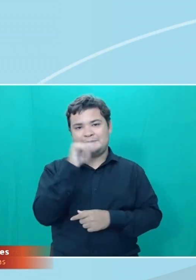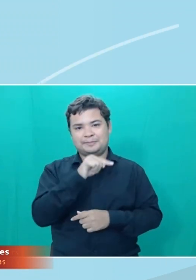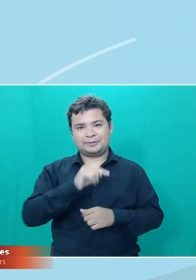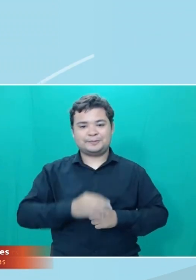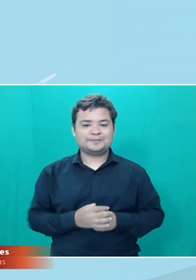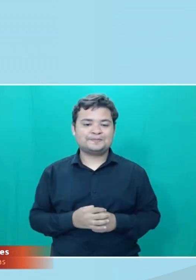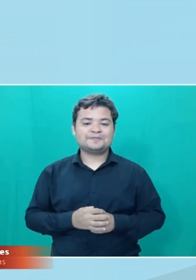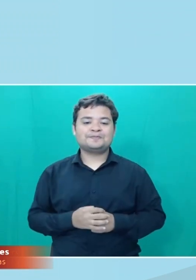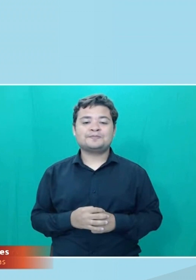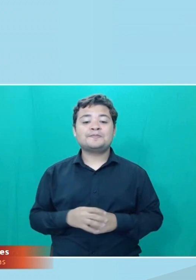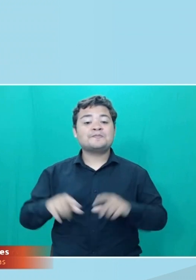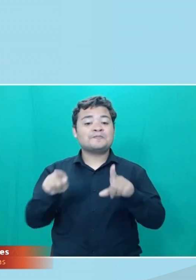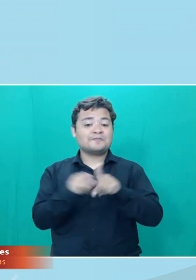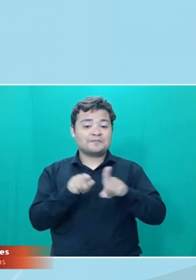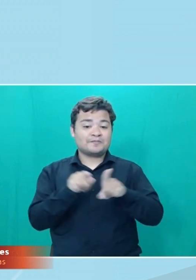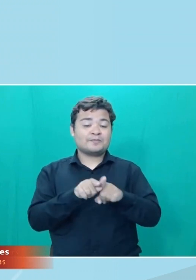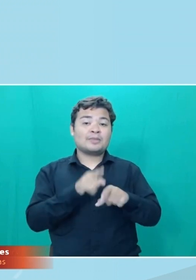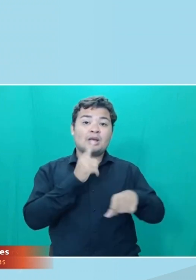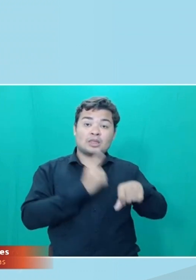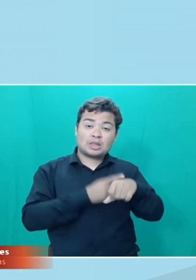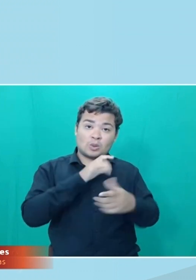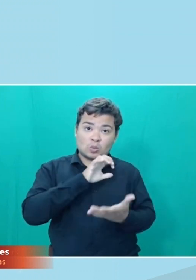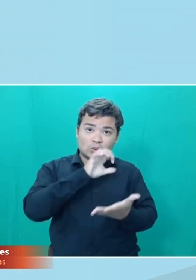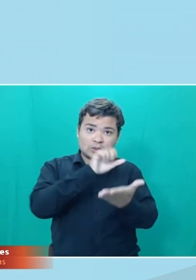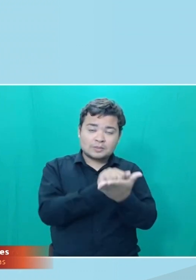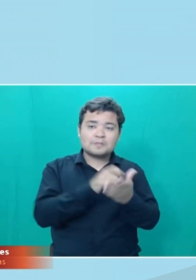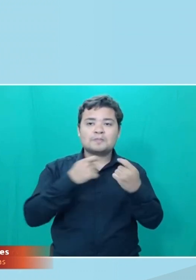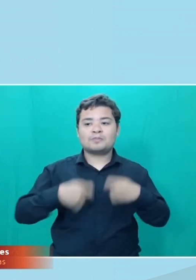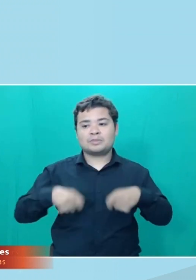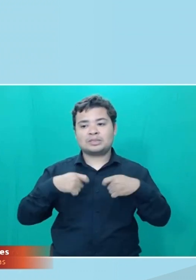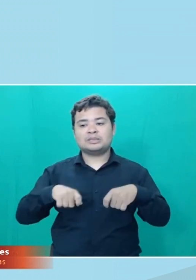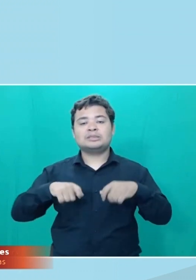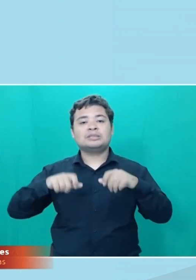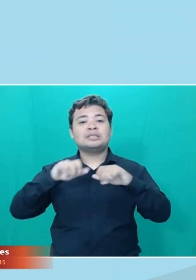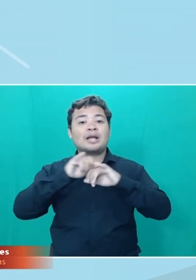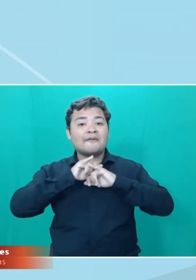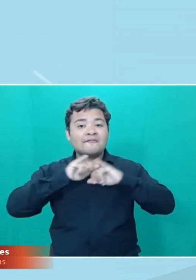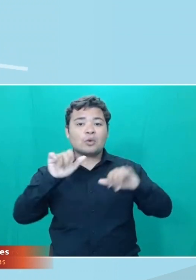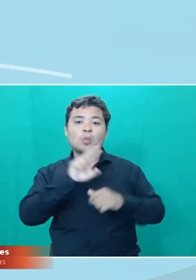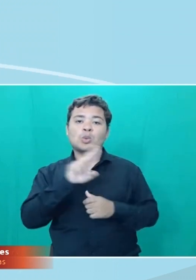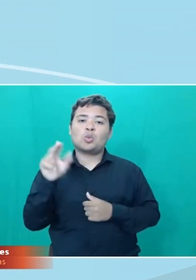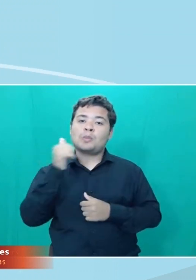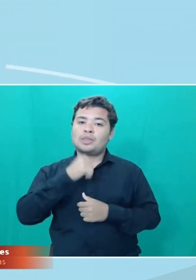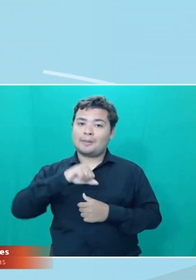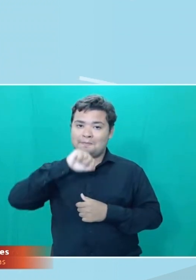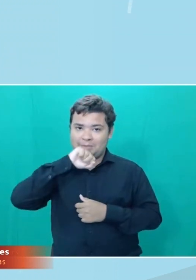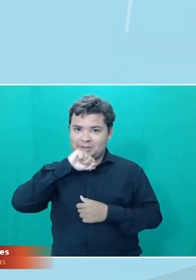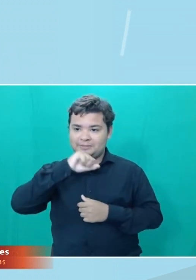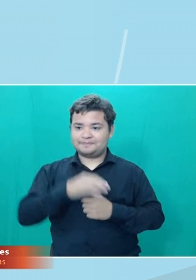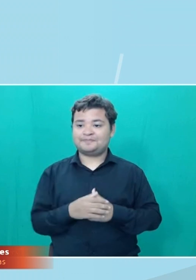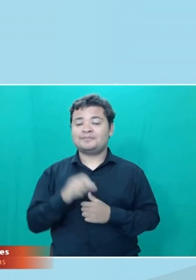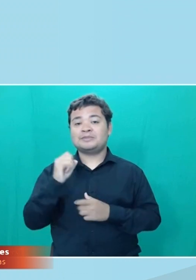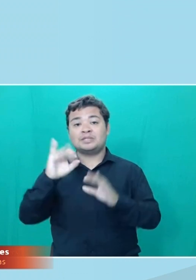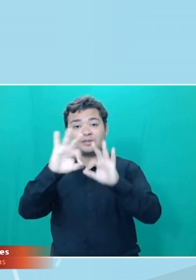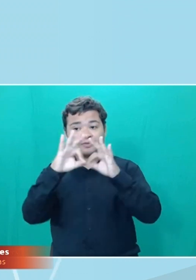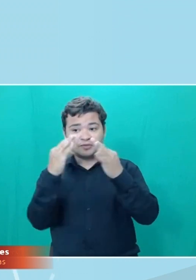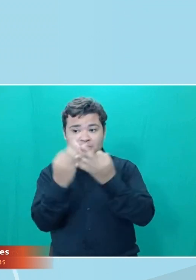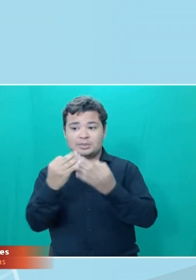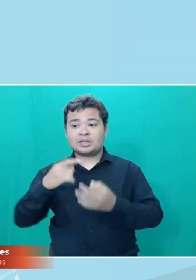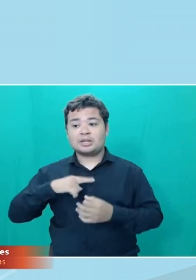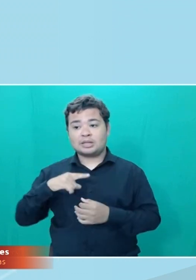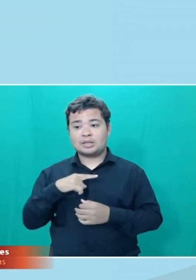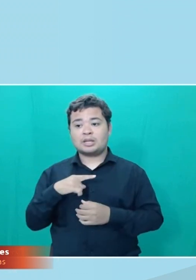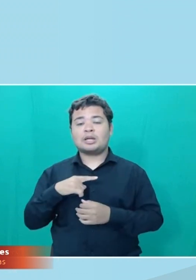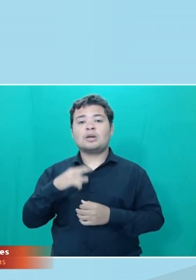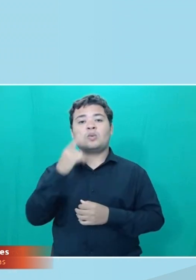disso, na hora de se inscrever, é necessário informar o nome da mãe. E se a família for beneficiária do programa